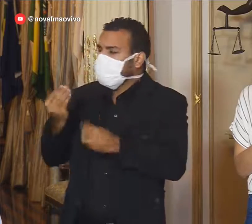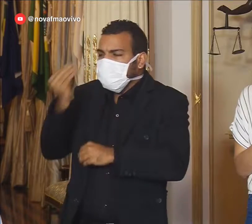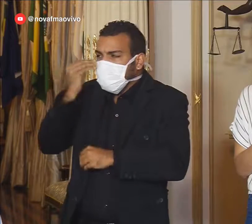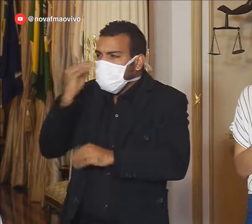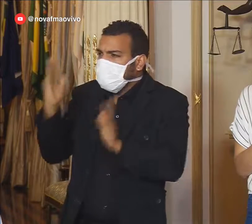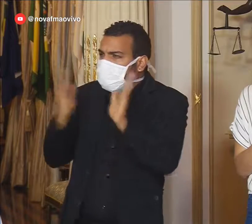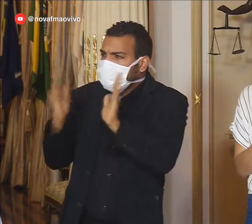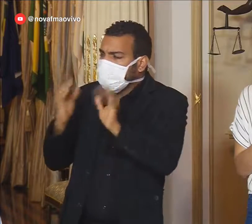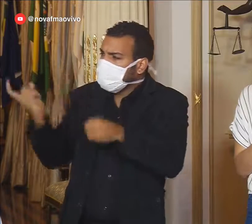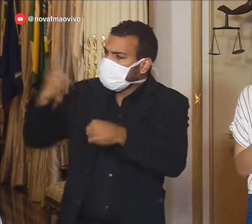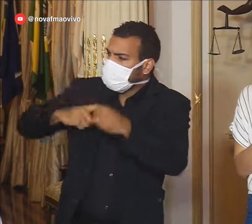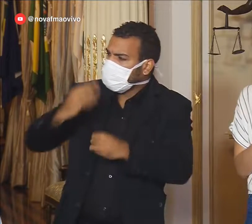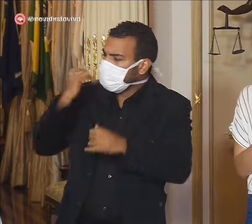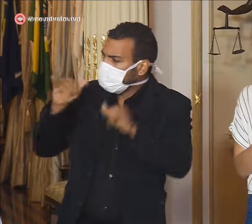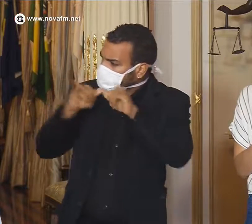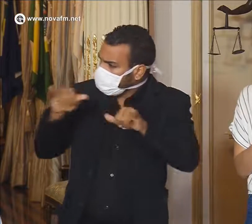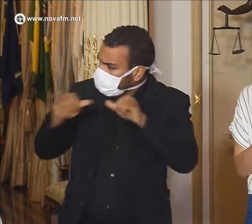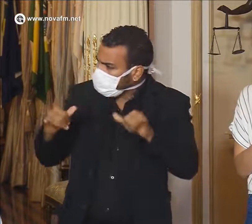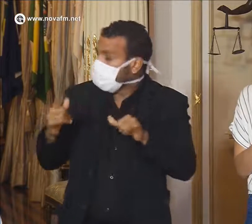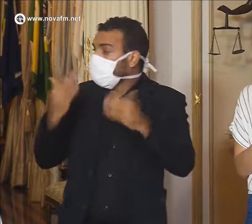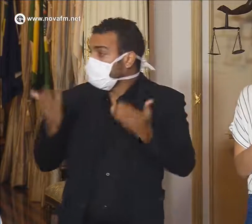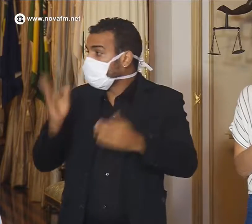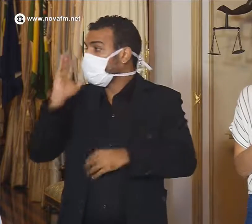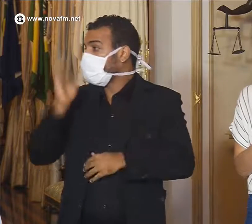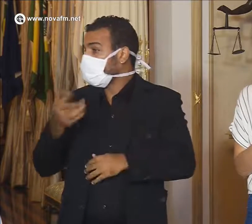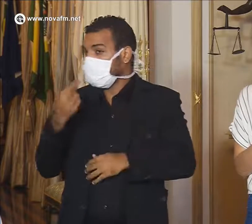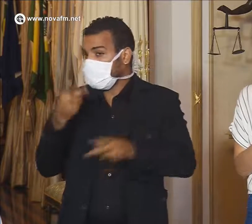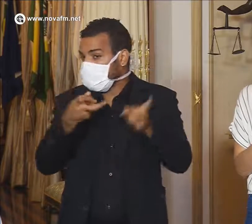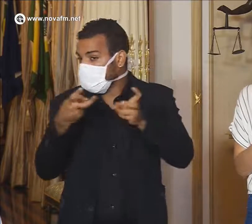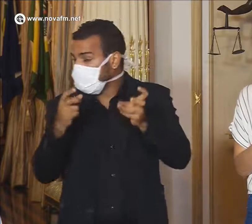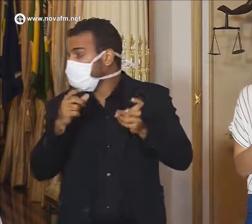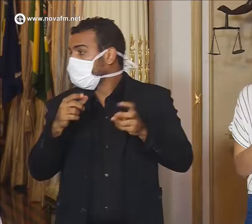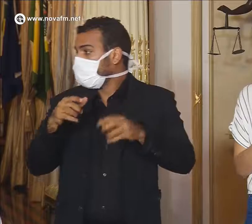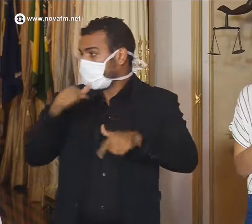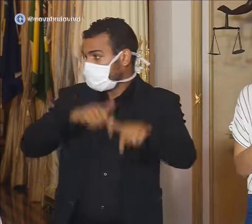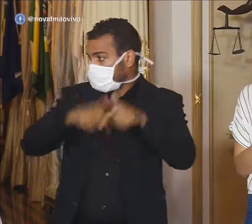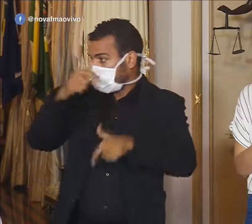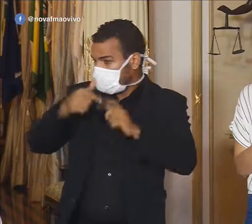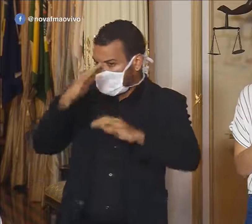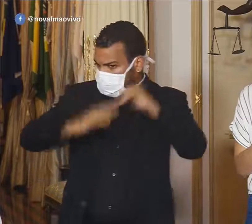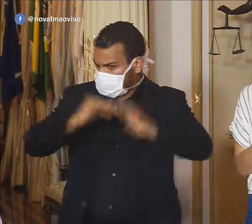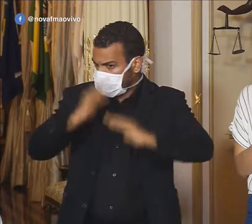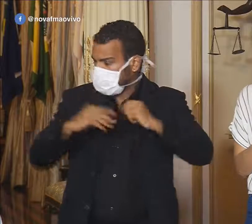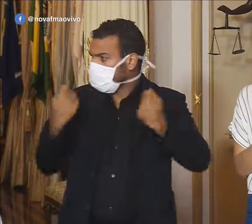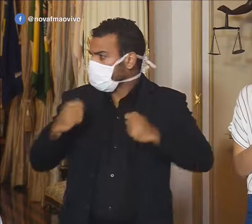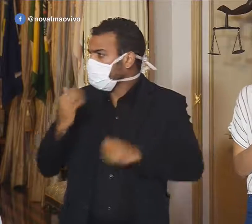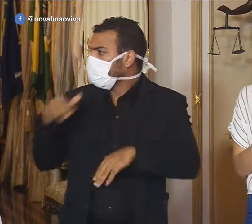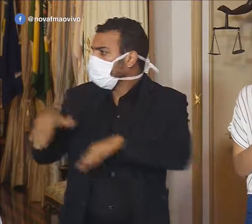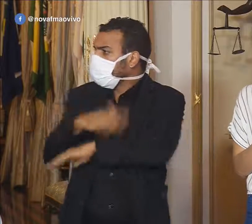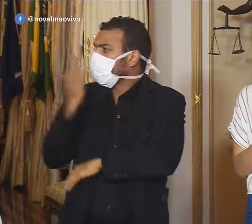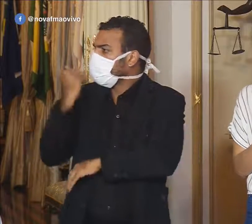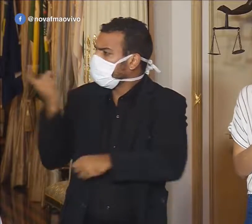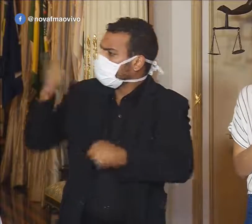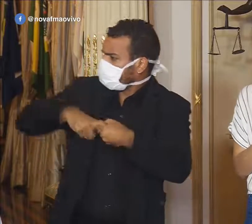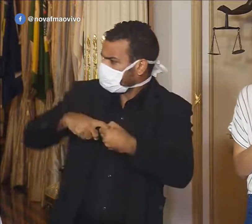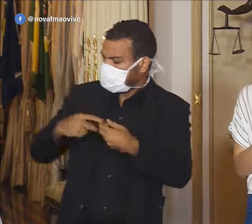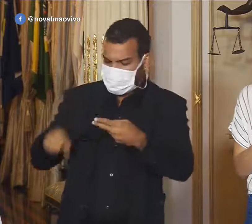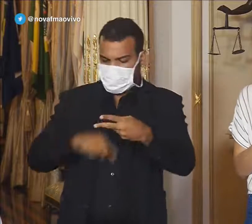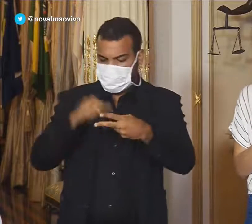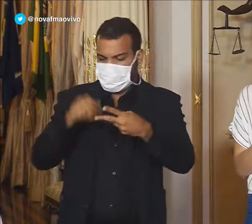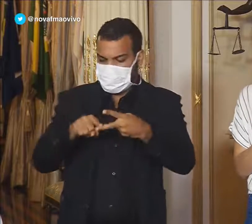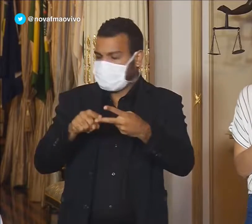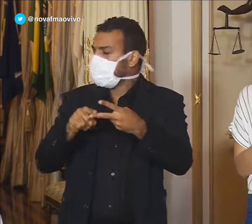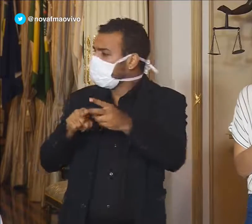serviços de alimentação, já que muitos trabalhadores voltaram à ativa e precisam se alimentar na rua? Ana Maria Nascimento, do Diário de